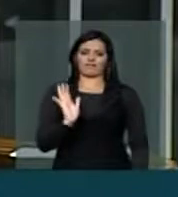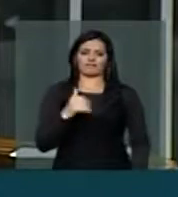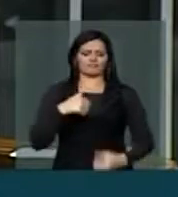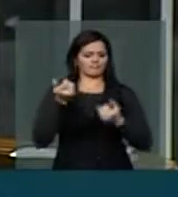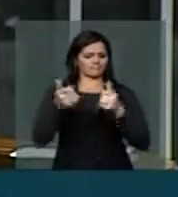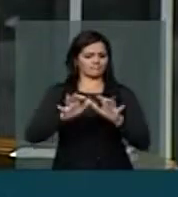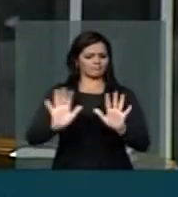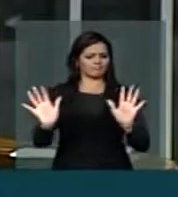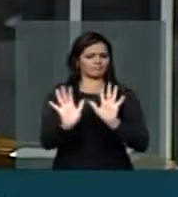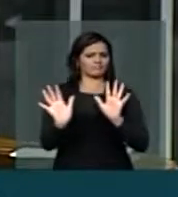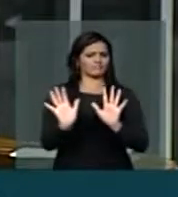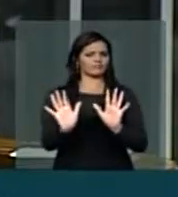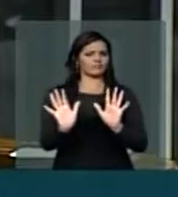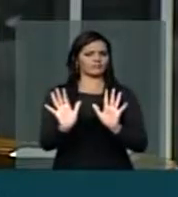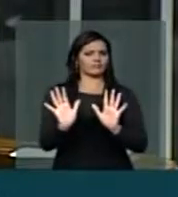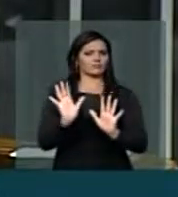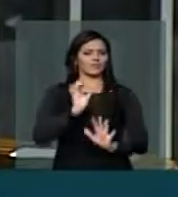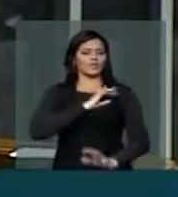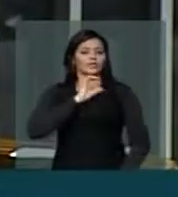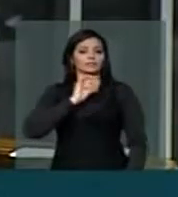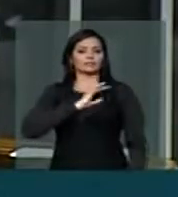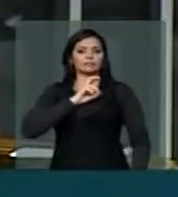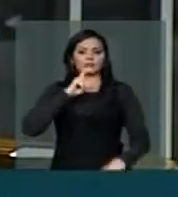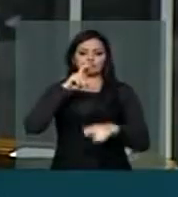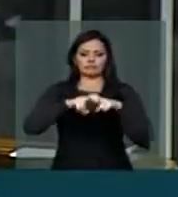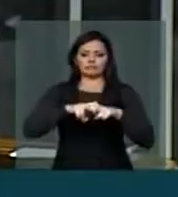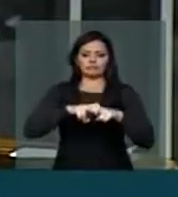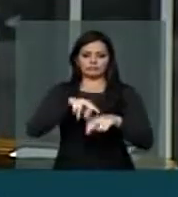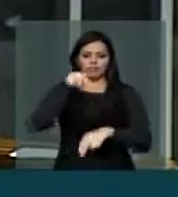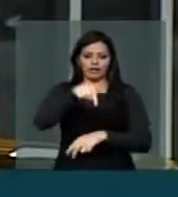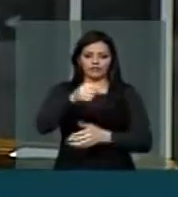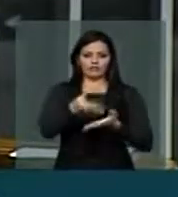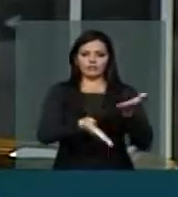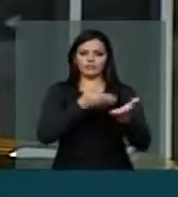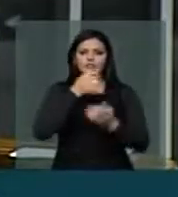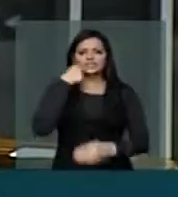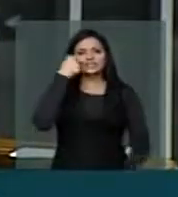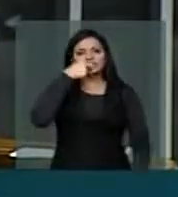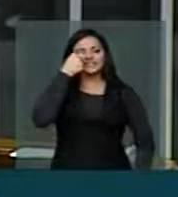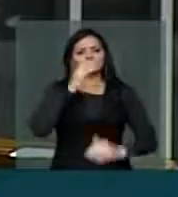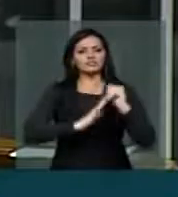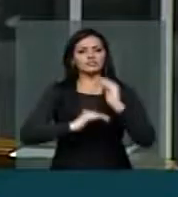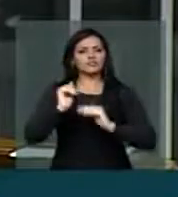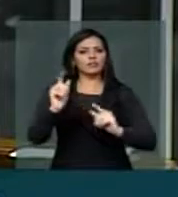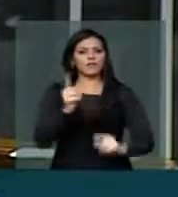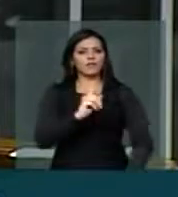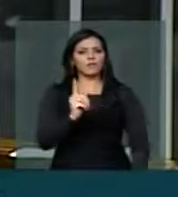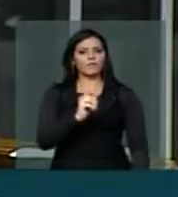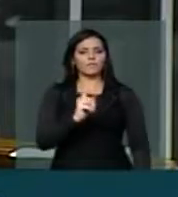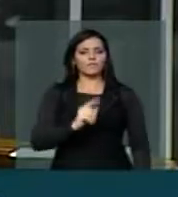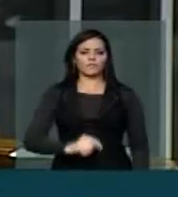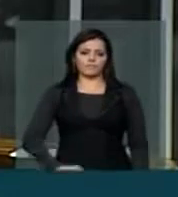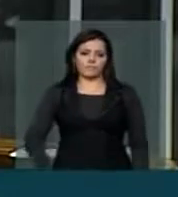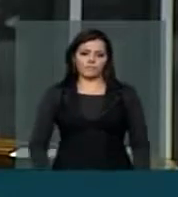o medo da cadeira do dentista eu não quero aqui